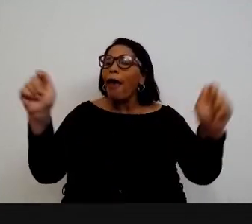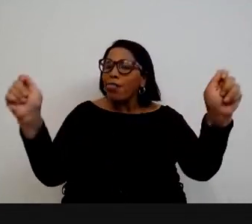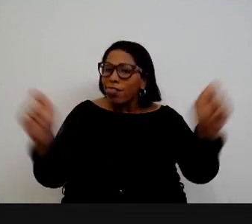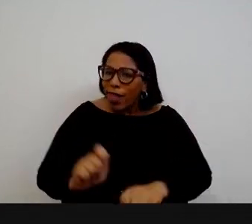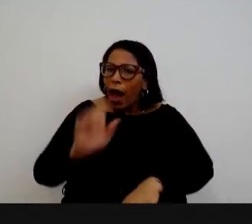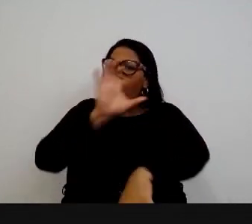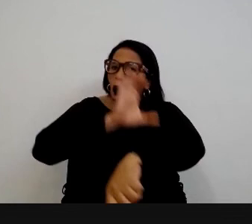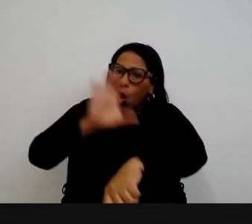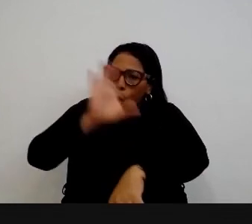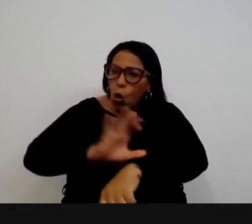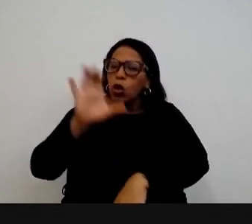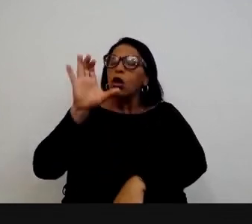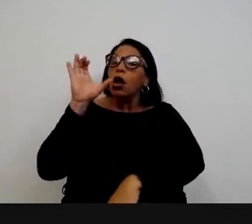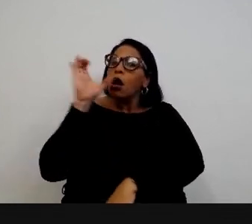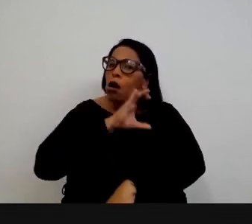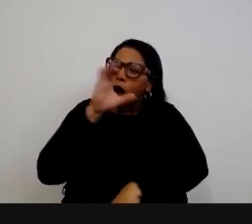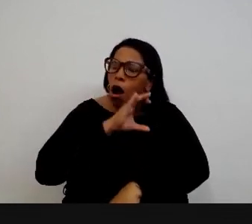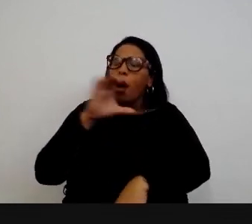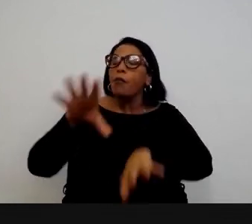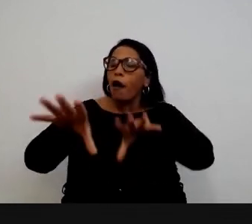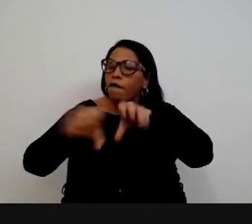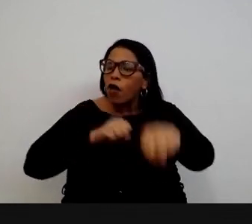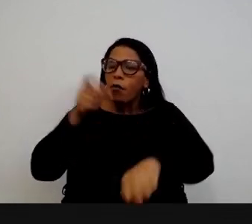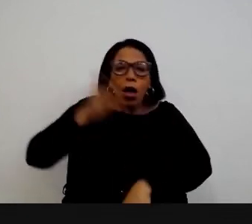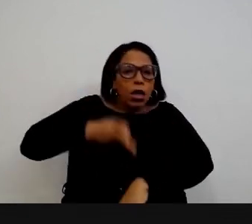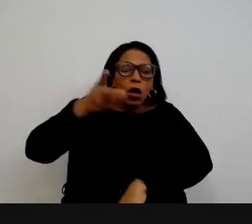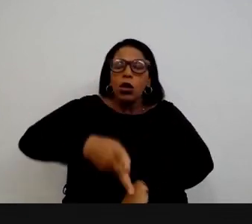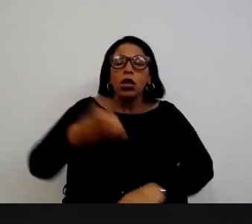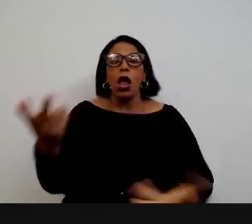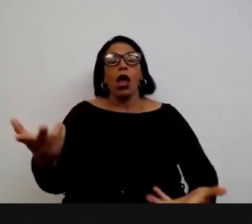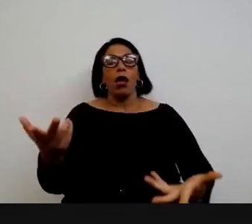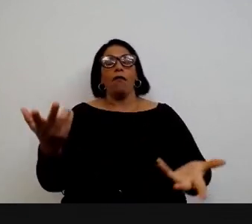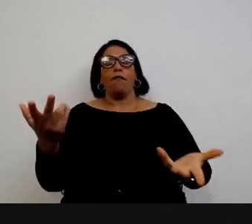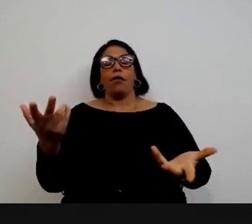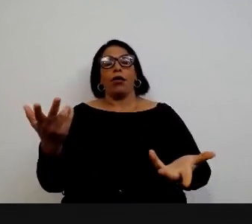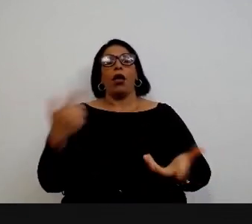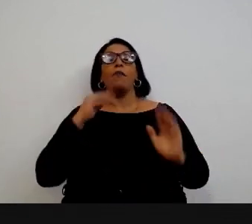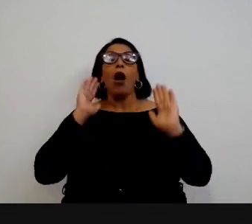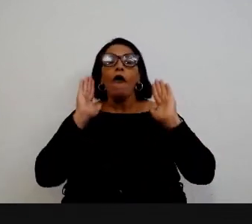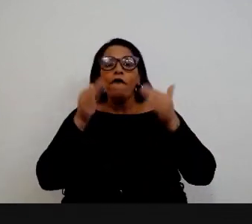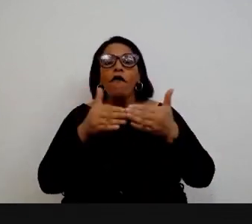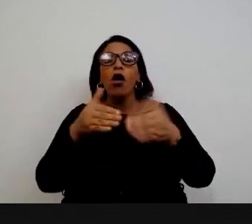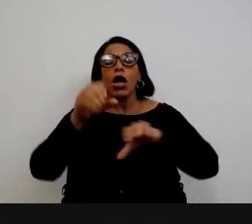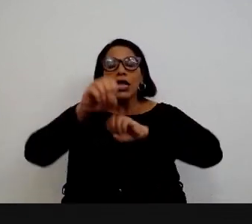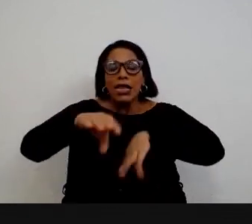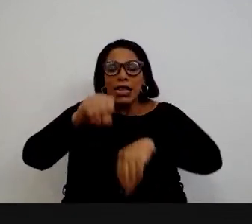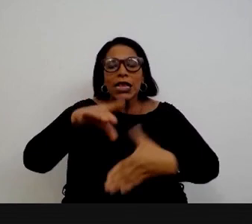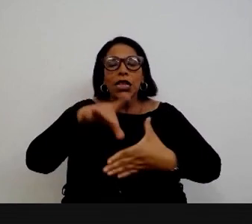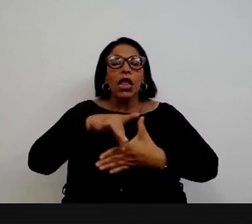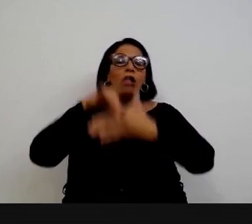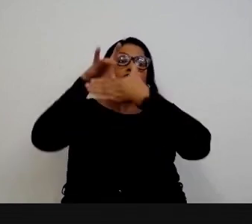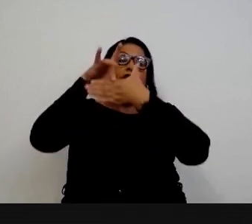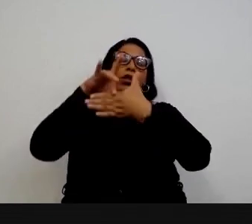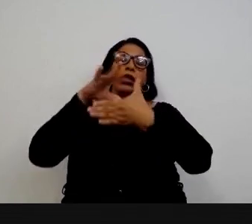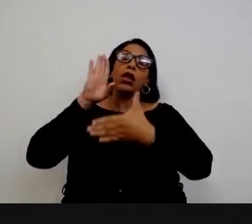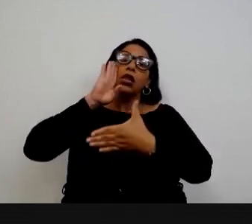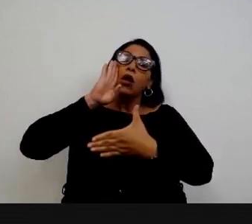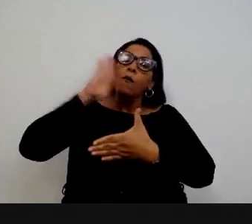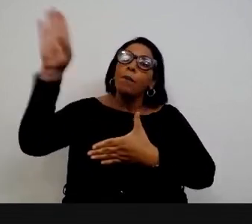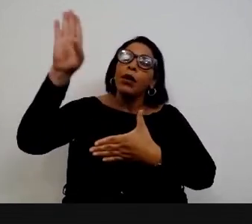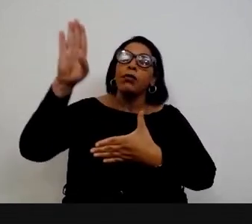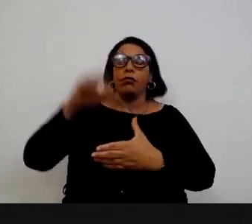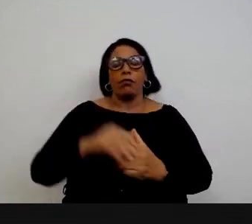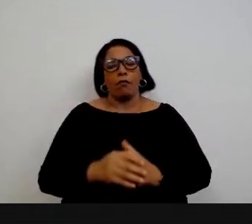é a novidade e junto também eu acho que vem o foco na educação de lideranças acho que a educação de